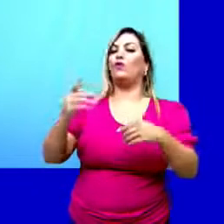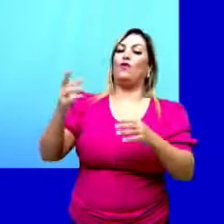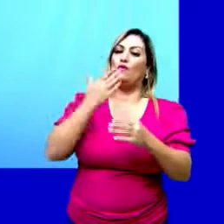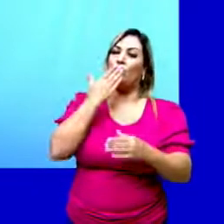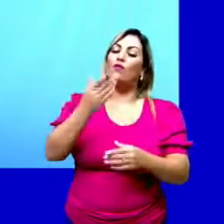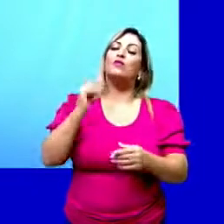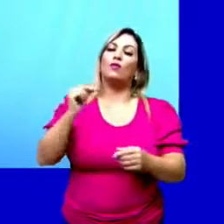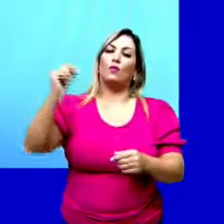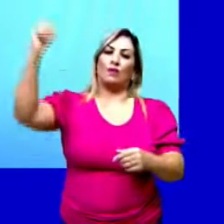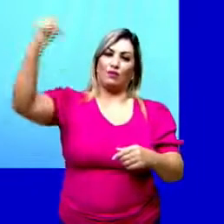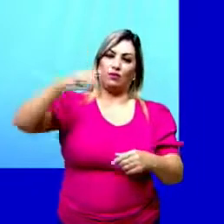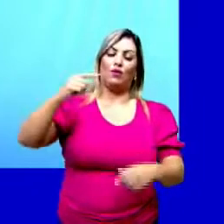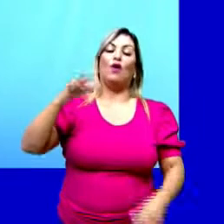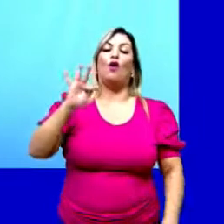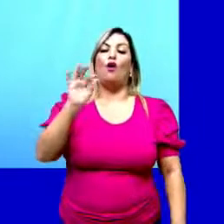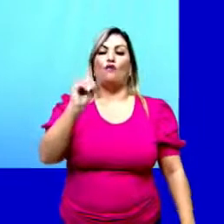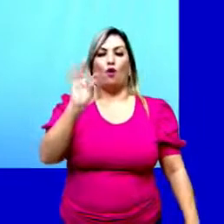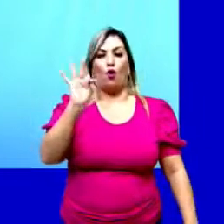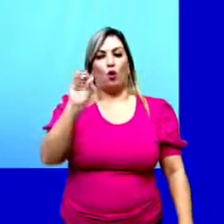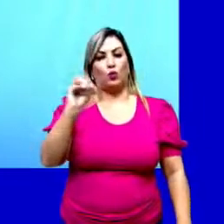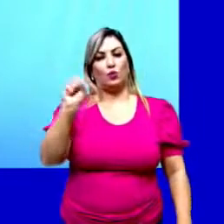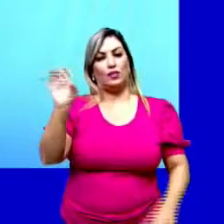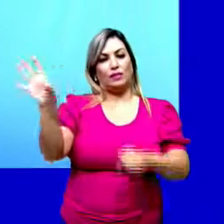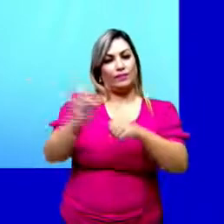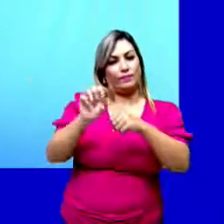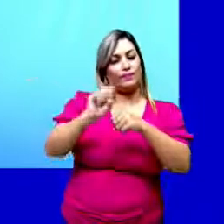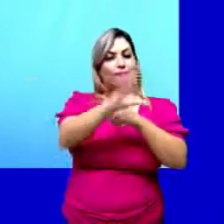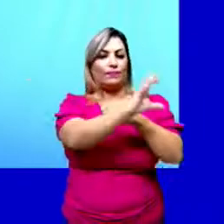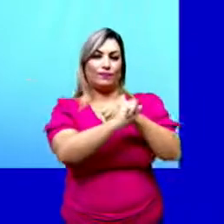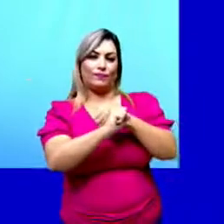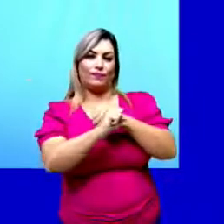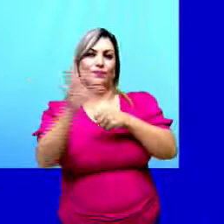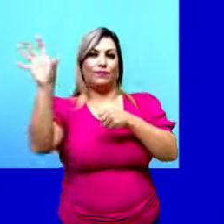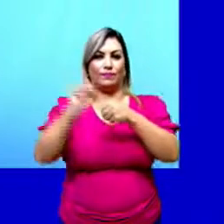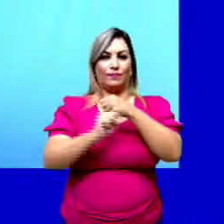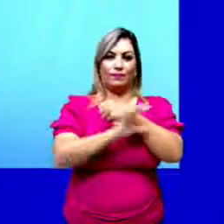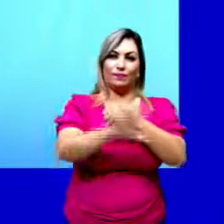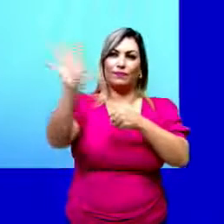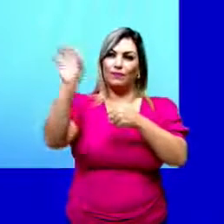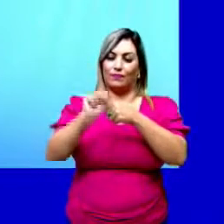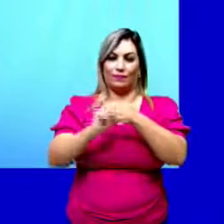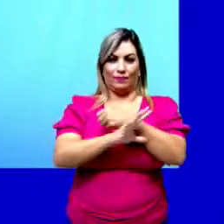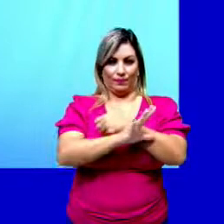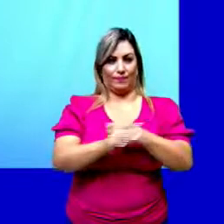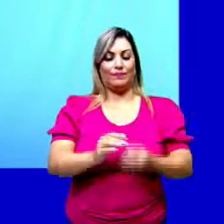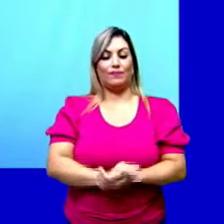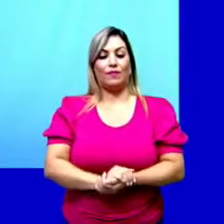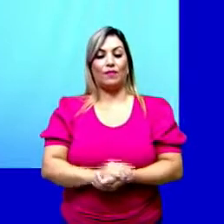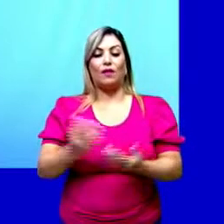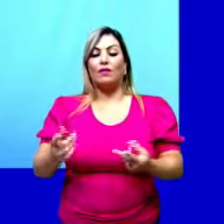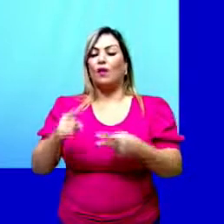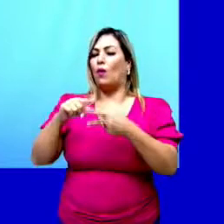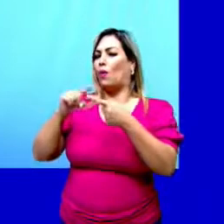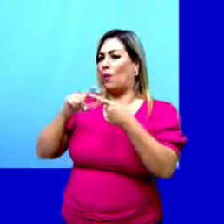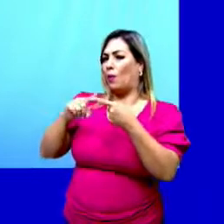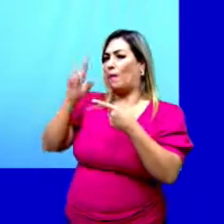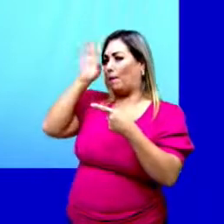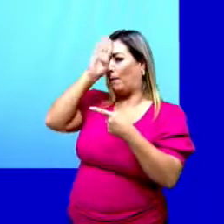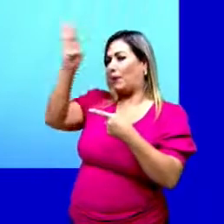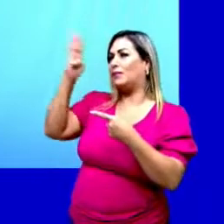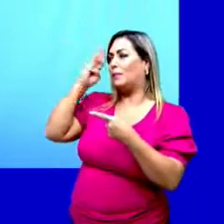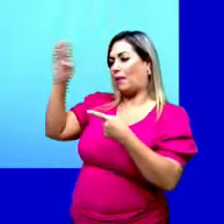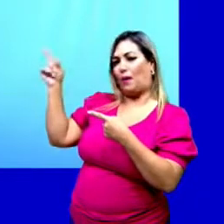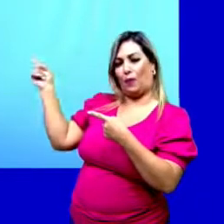Quais as principais características, então, das briófitas? Olha aqui, eu coloquei duas imagens representando aqui